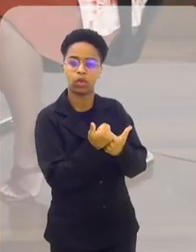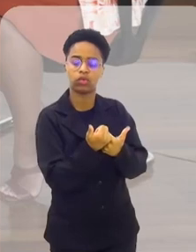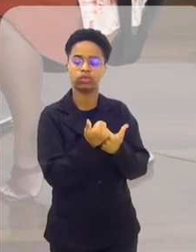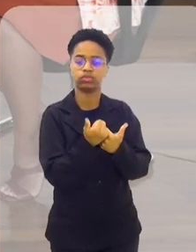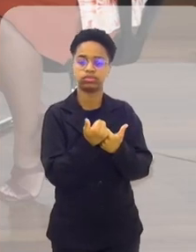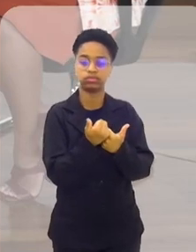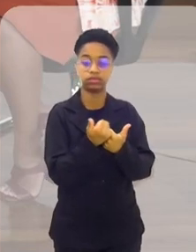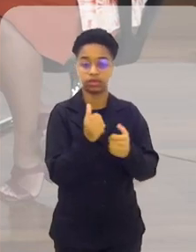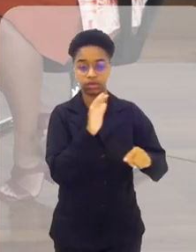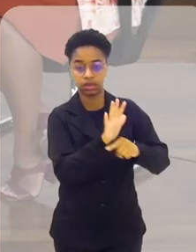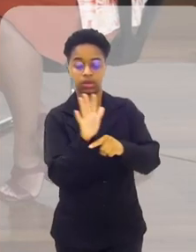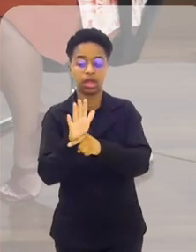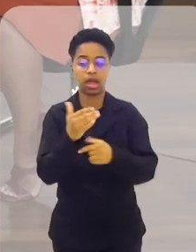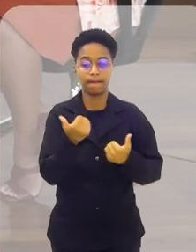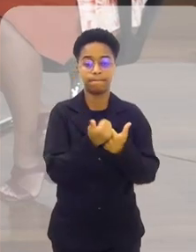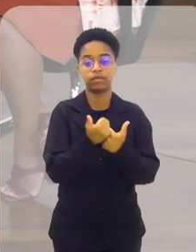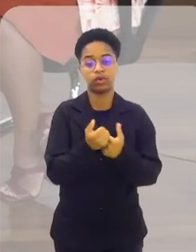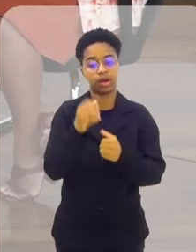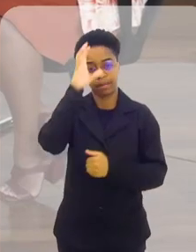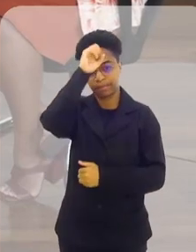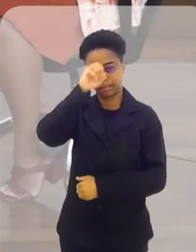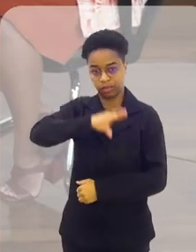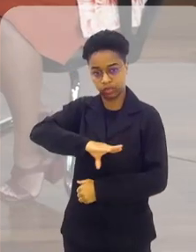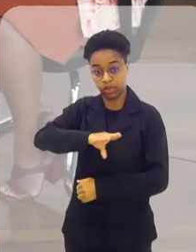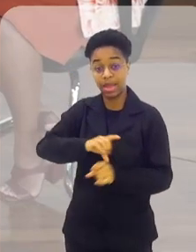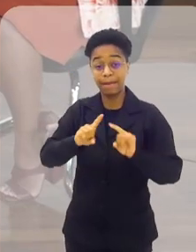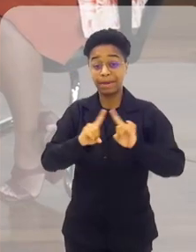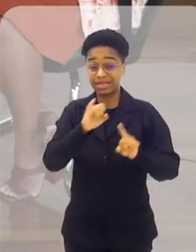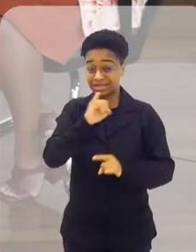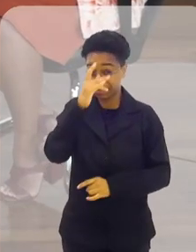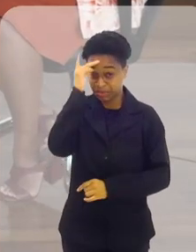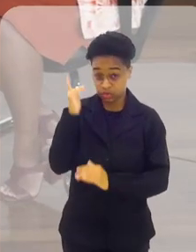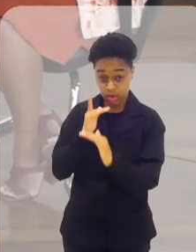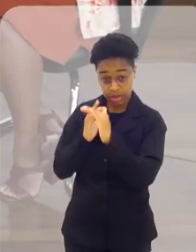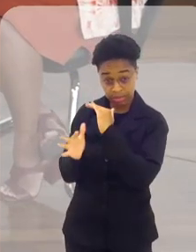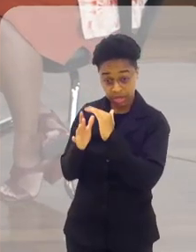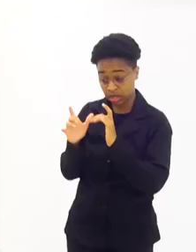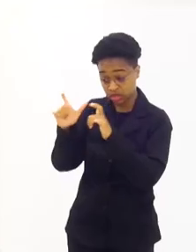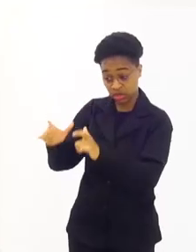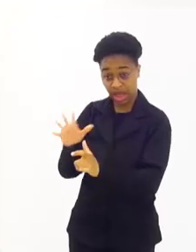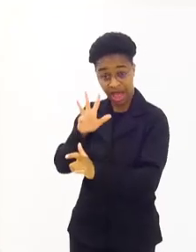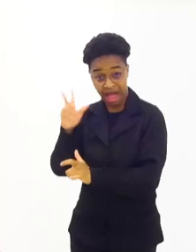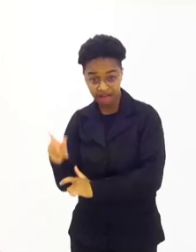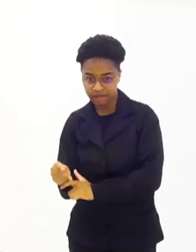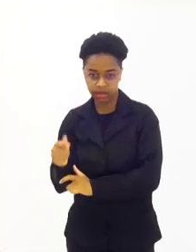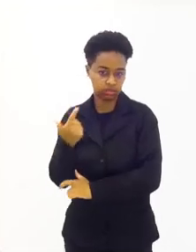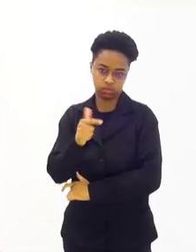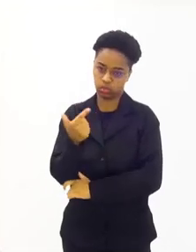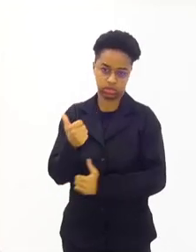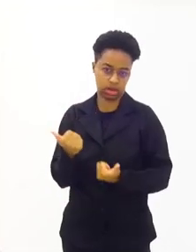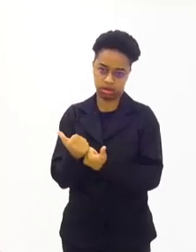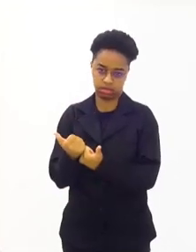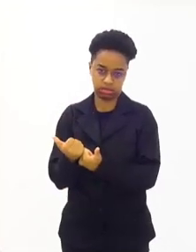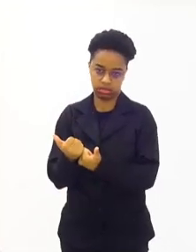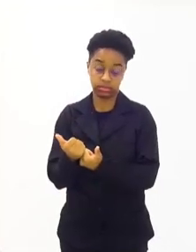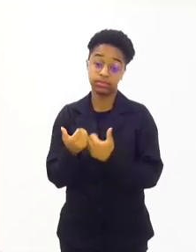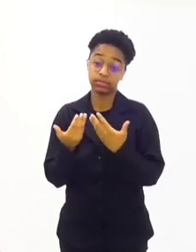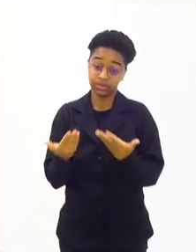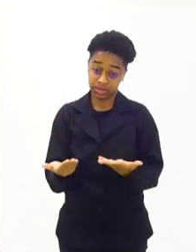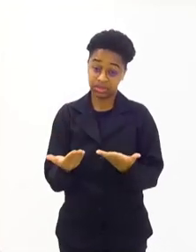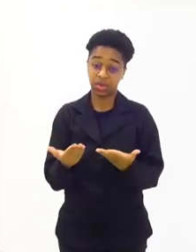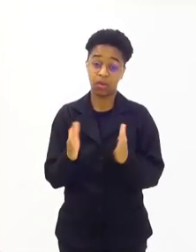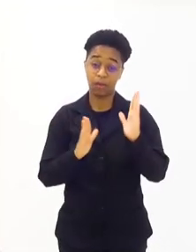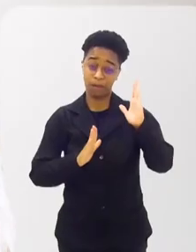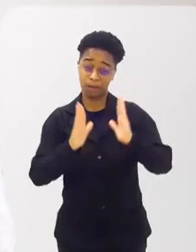auxílio com a língua portuguesa. Mas isso não acontece com os imigrantes dos países de África. Então, até nas crises